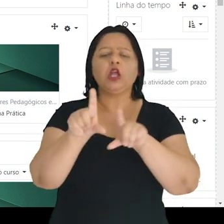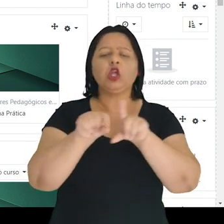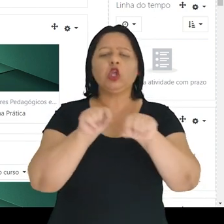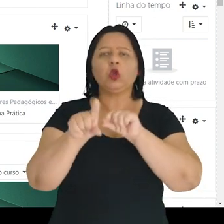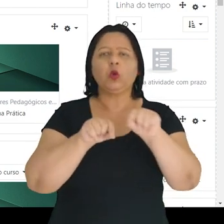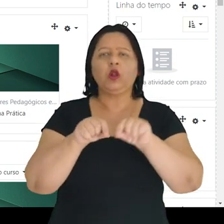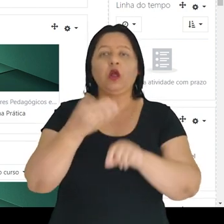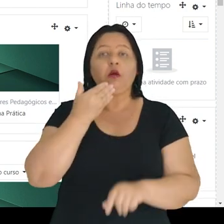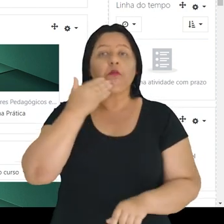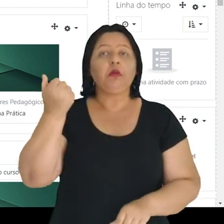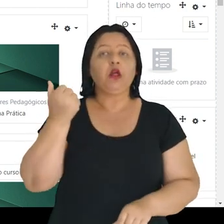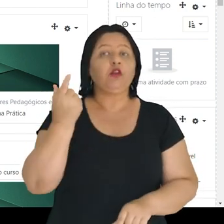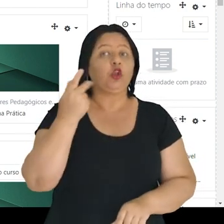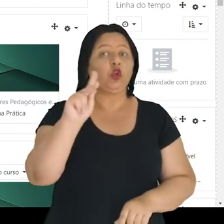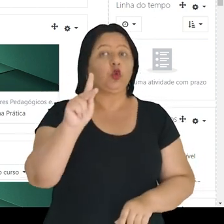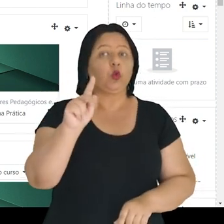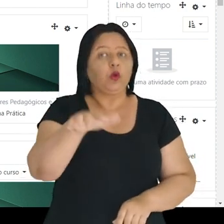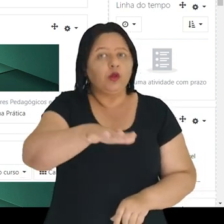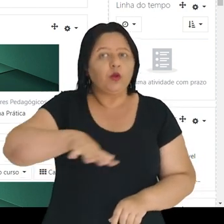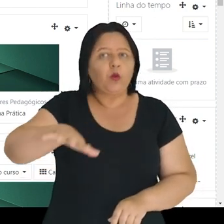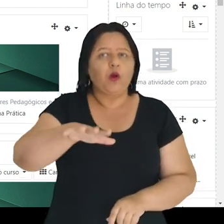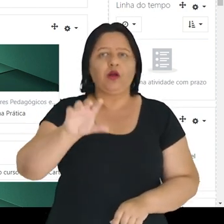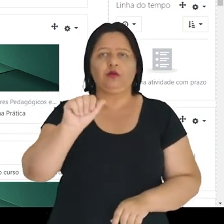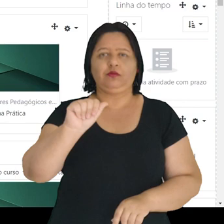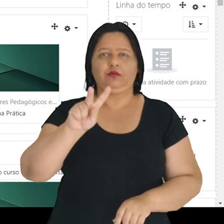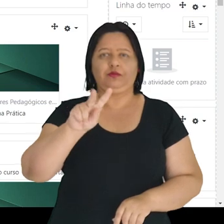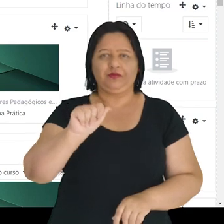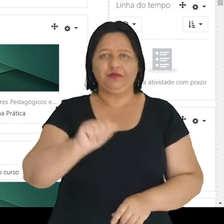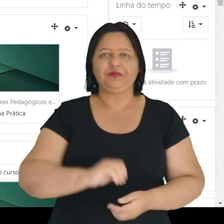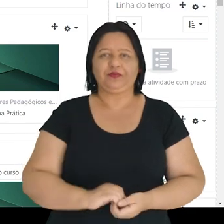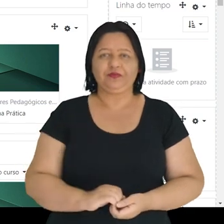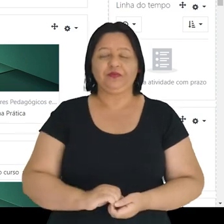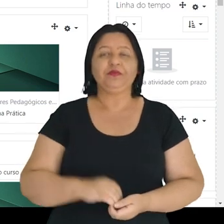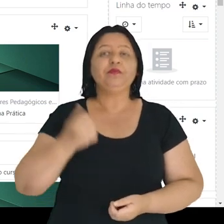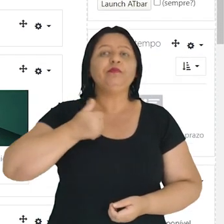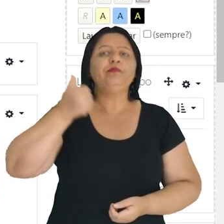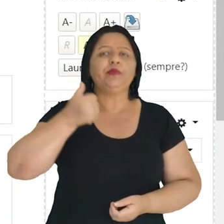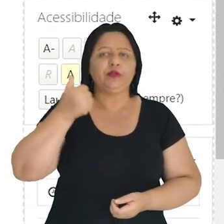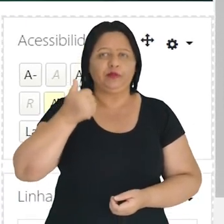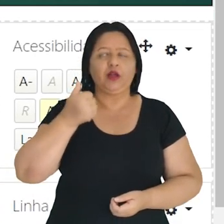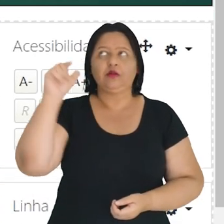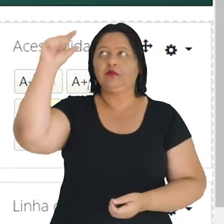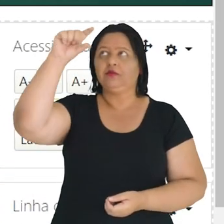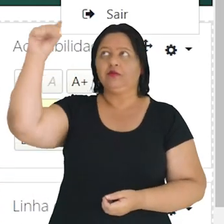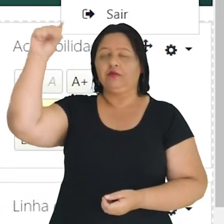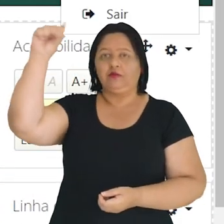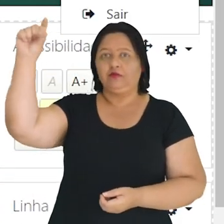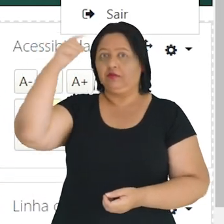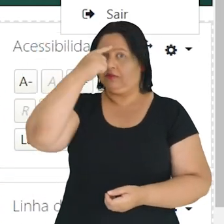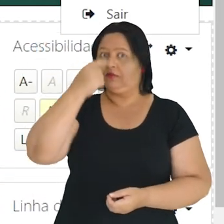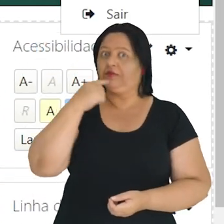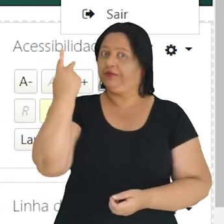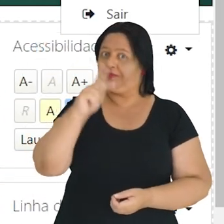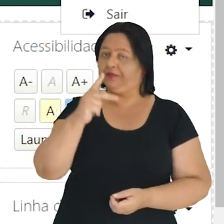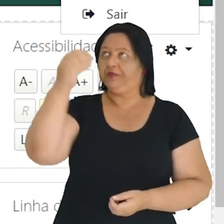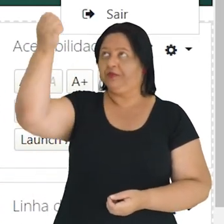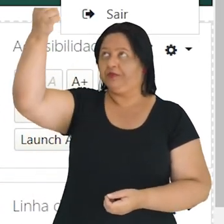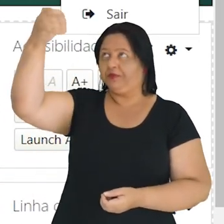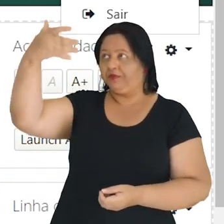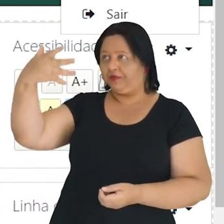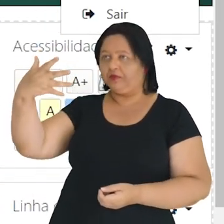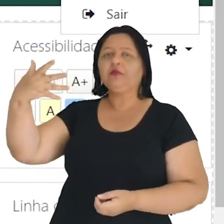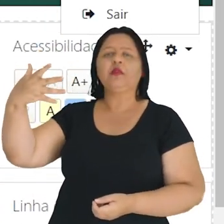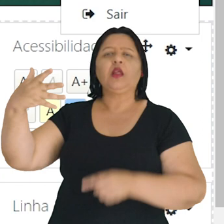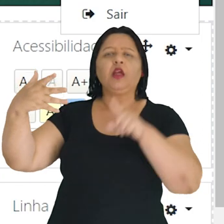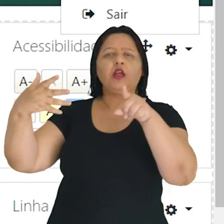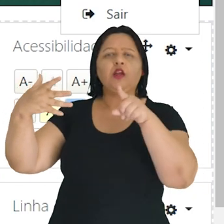preferências nessa versão do ambiente virtual. Então, vamos lá. Primeiramente, vá até o menu do seu perfil e